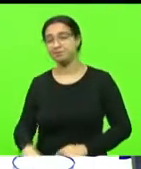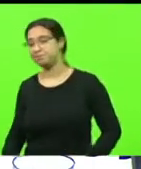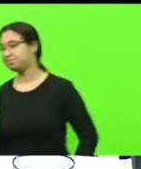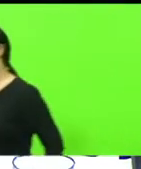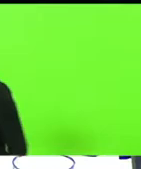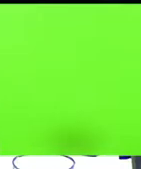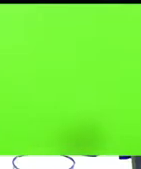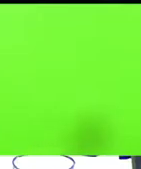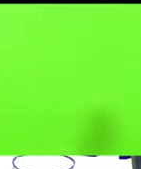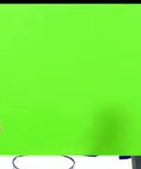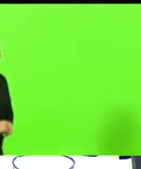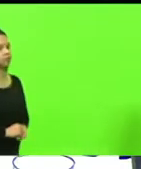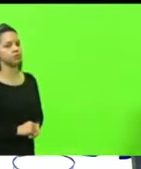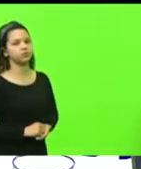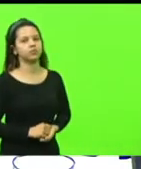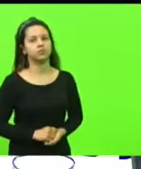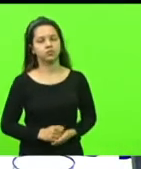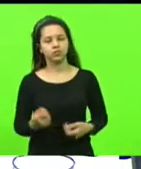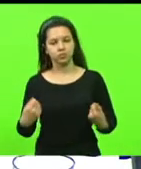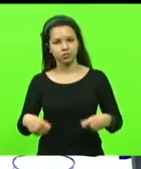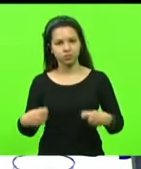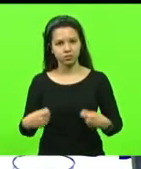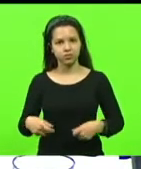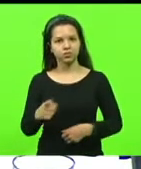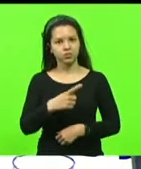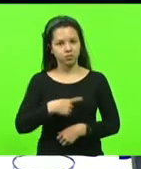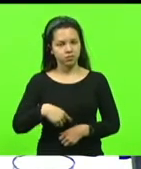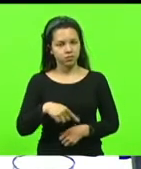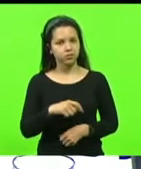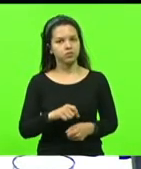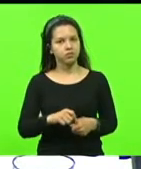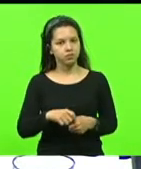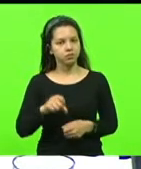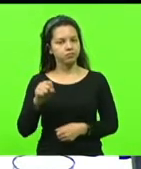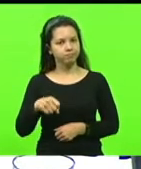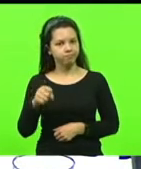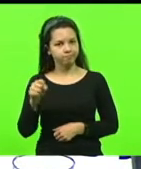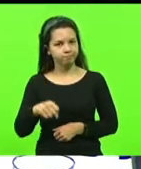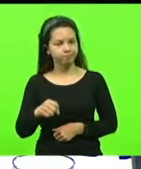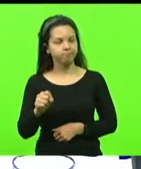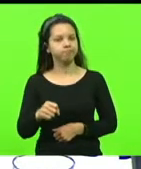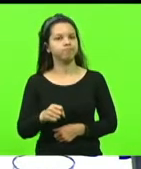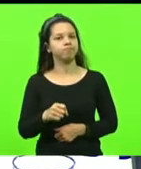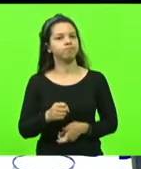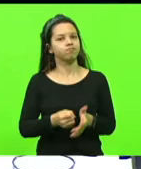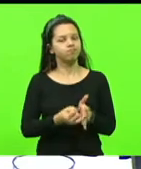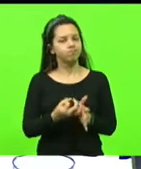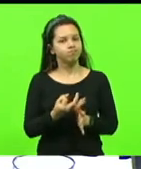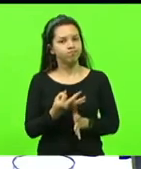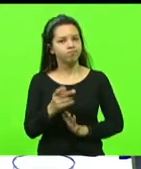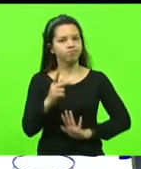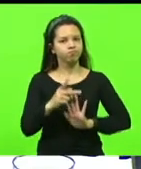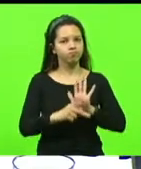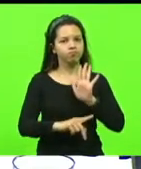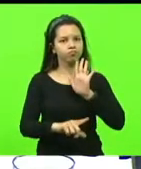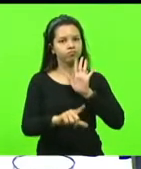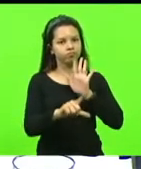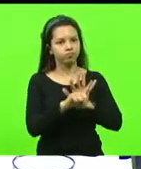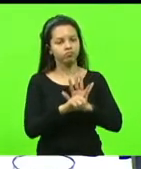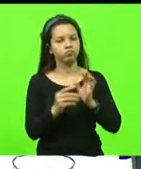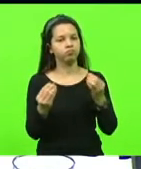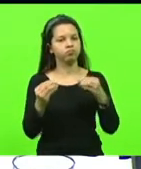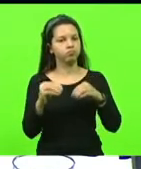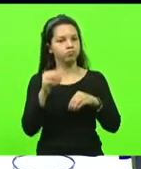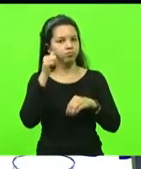preciso que a gente faça, sim, muitos e inúmeros projetos de lei que coloquem as mulheres em